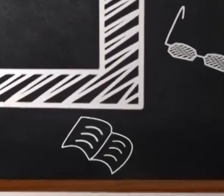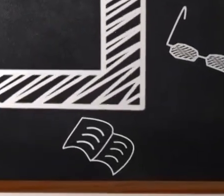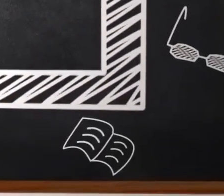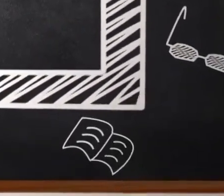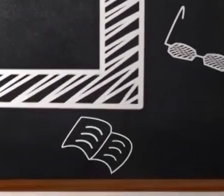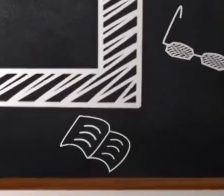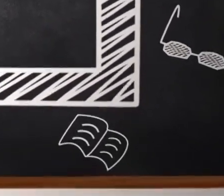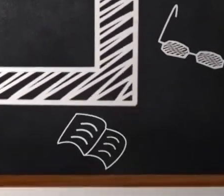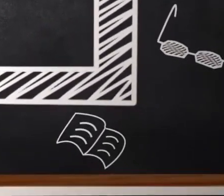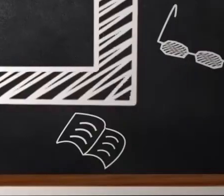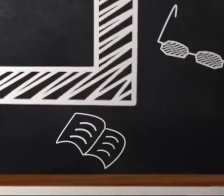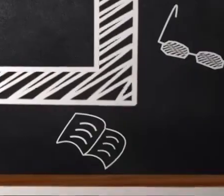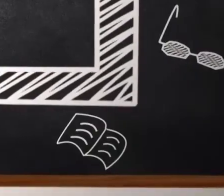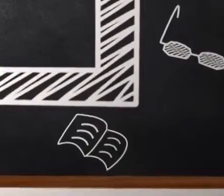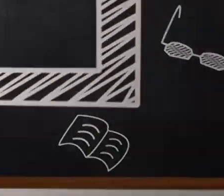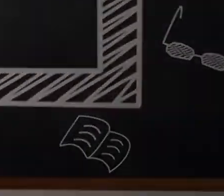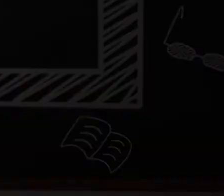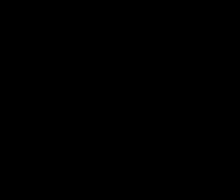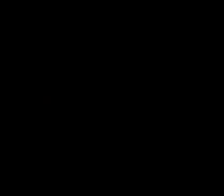Tchau.